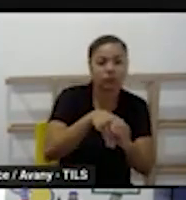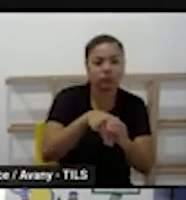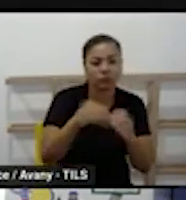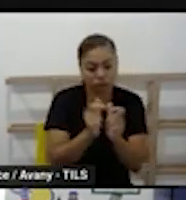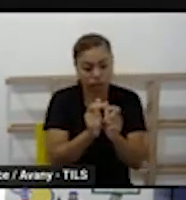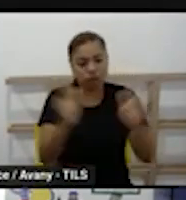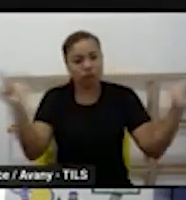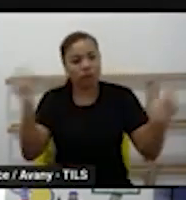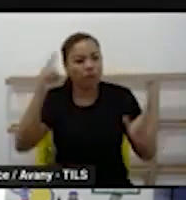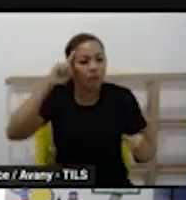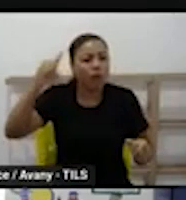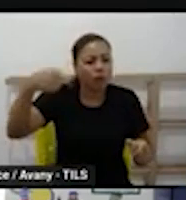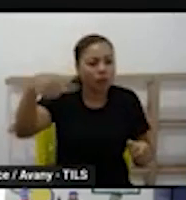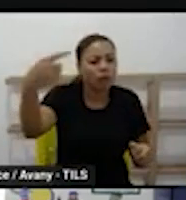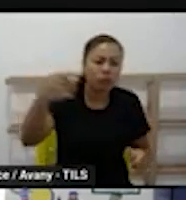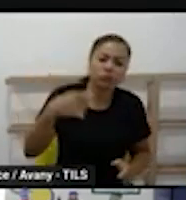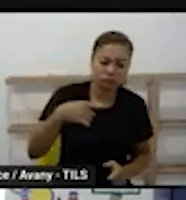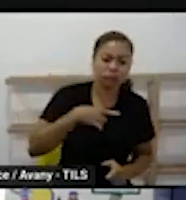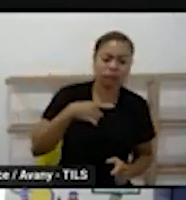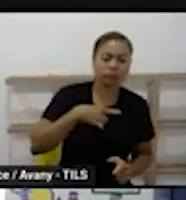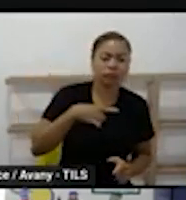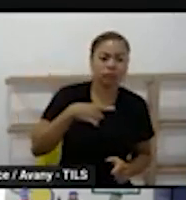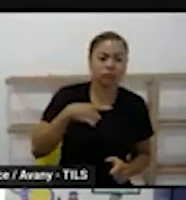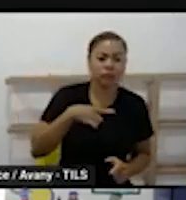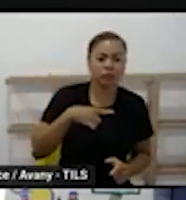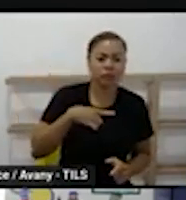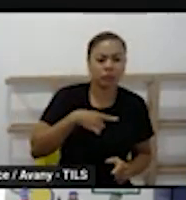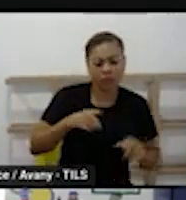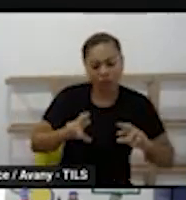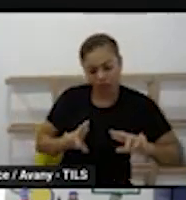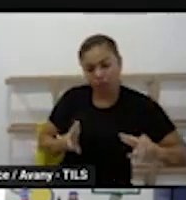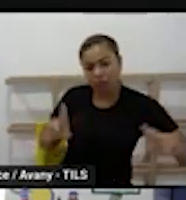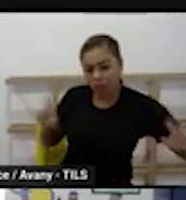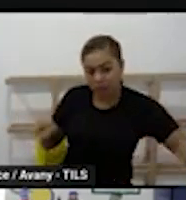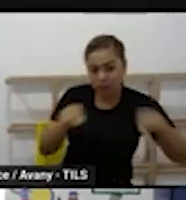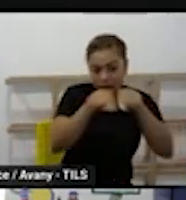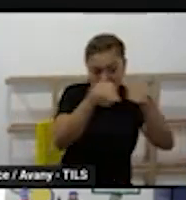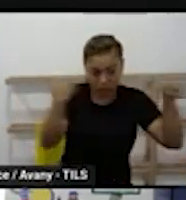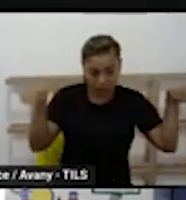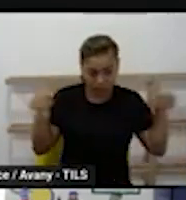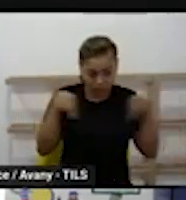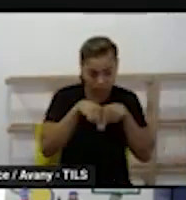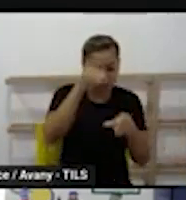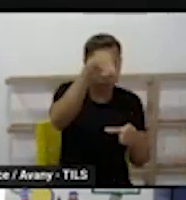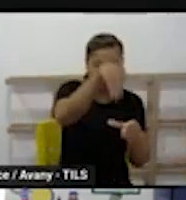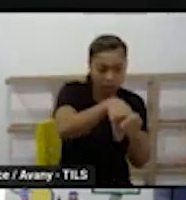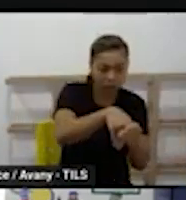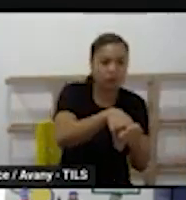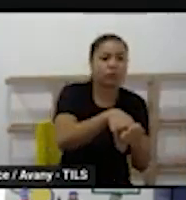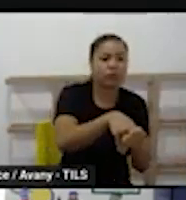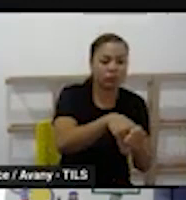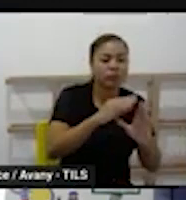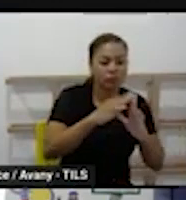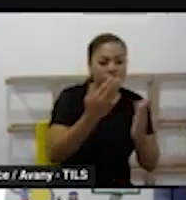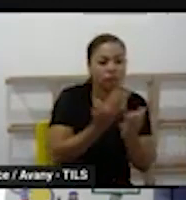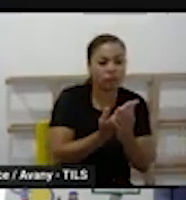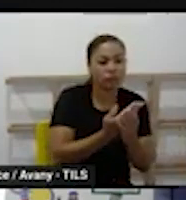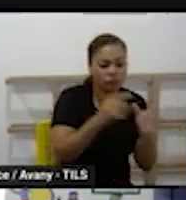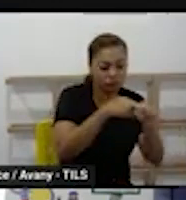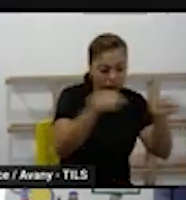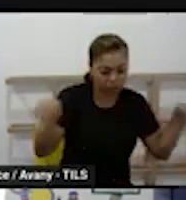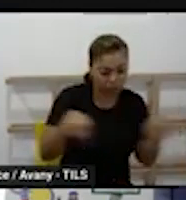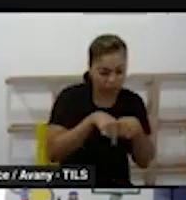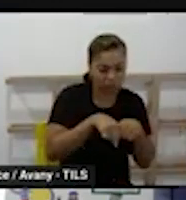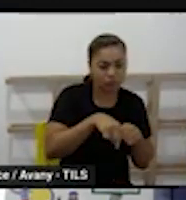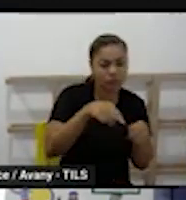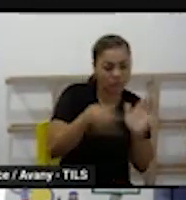uma escola do campo vai ter uma realidade diferente que precisa ser atendida que precisa ter pensado nessa criança que talvez não chegue no mesmo horário e que o lanche